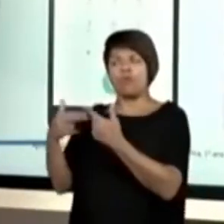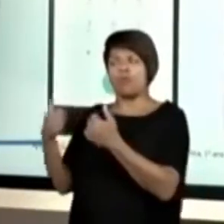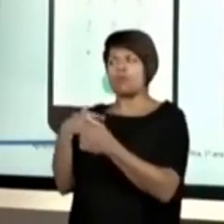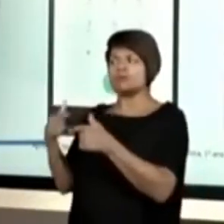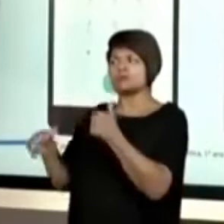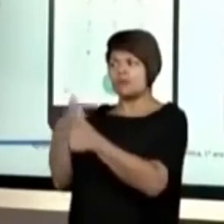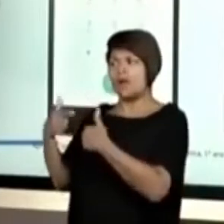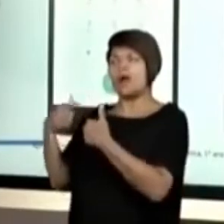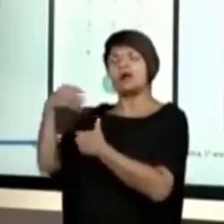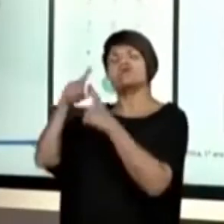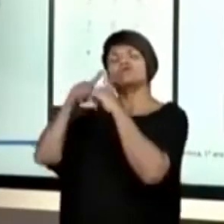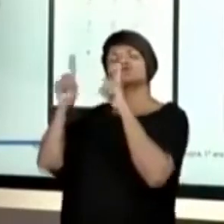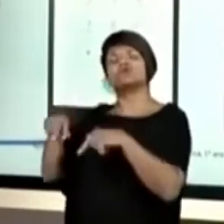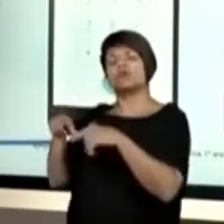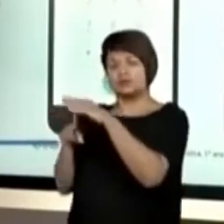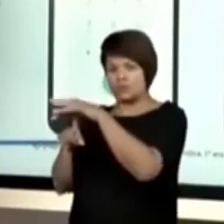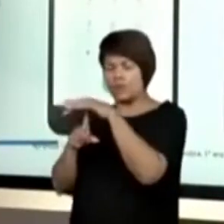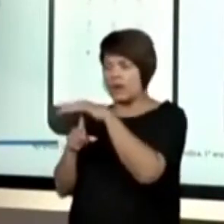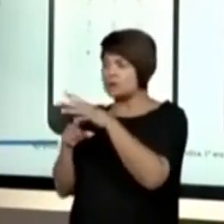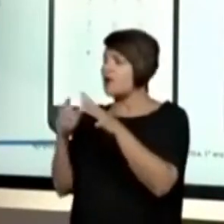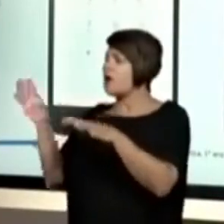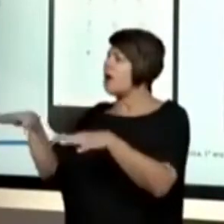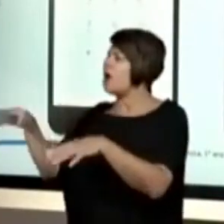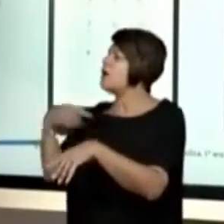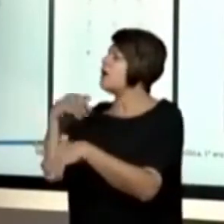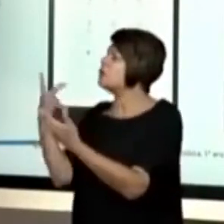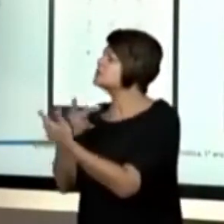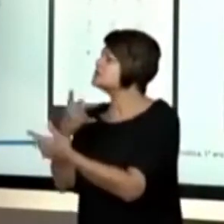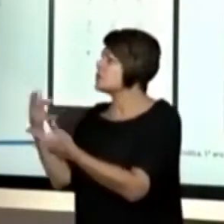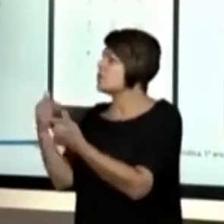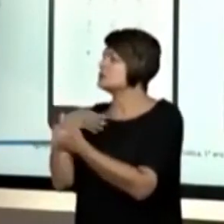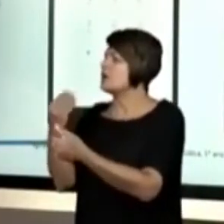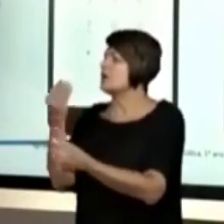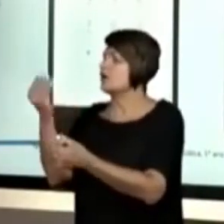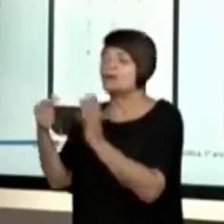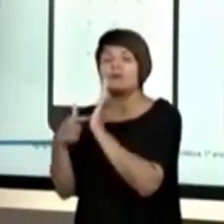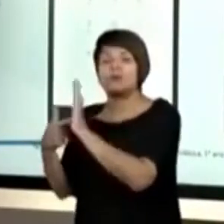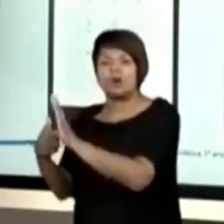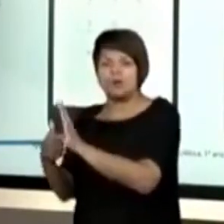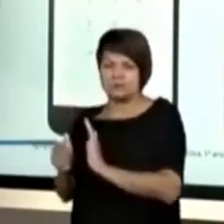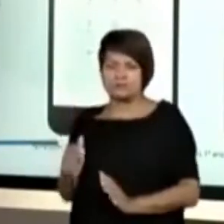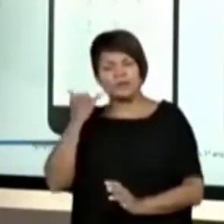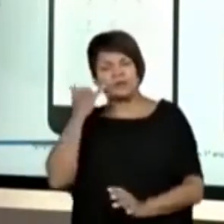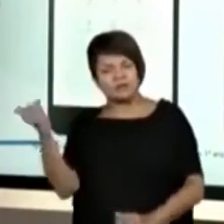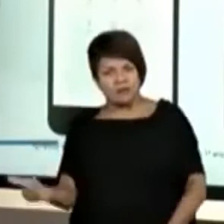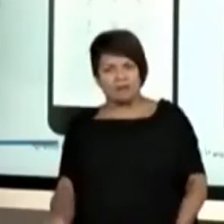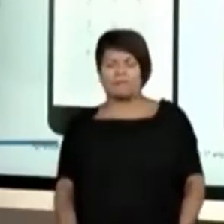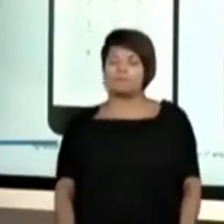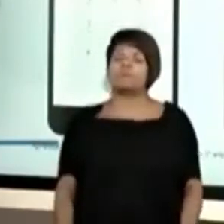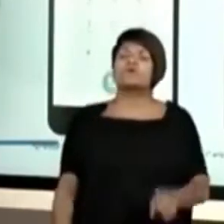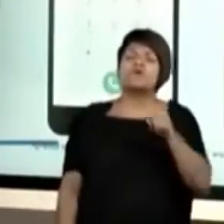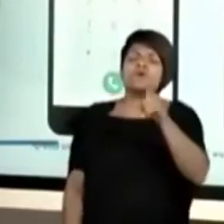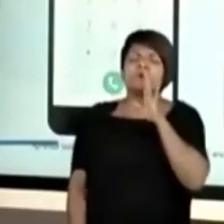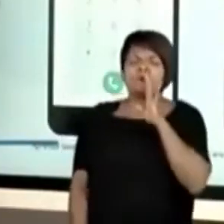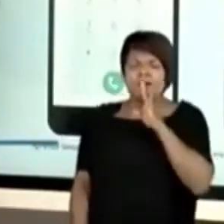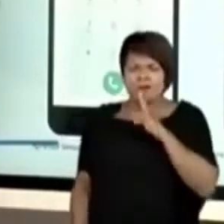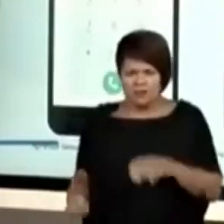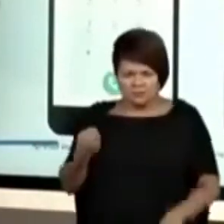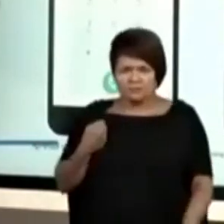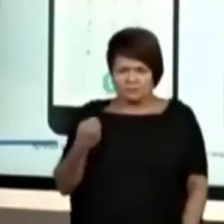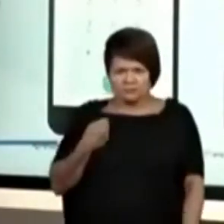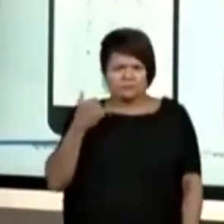telefonar para os seus responsáveis, tá bom? E vocês, conhecem o telefone dos seus